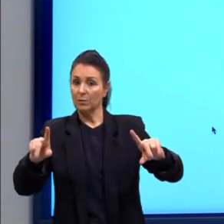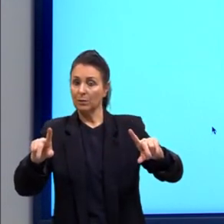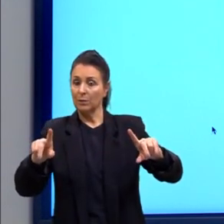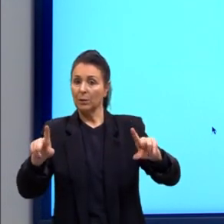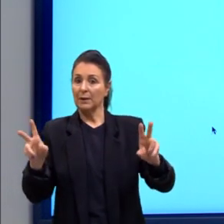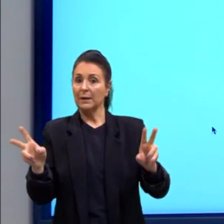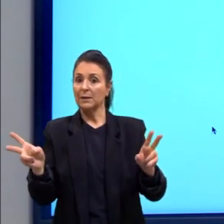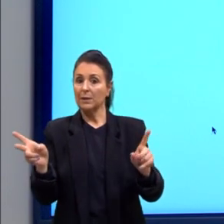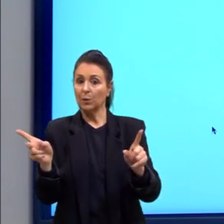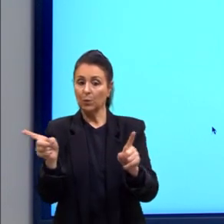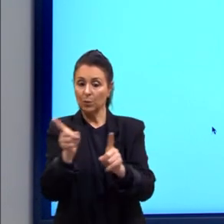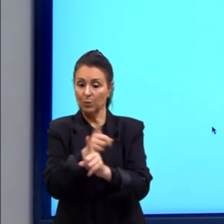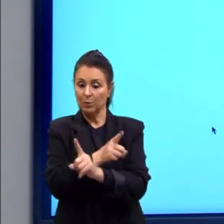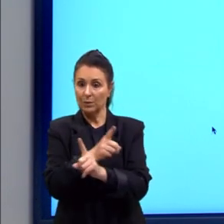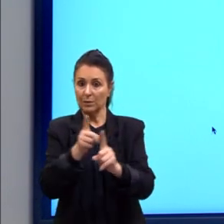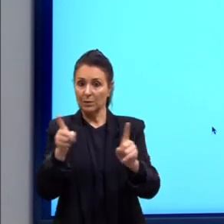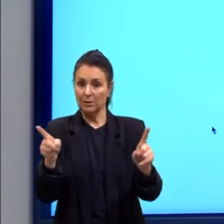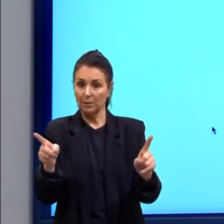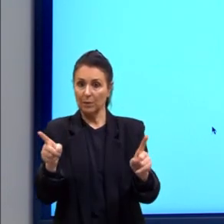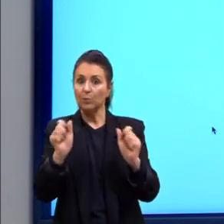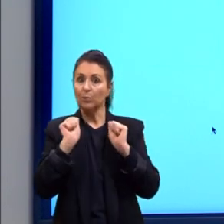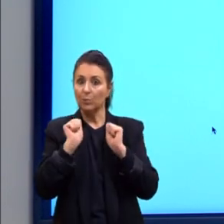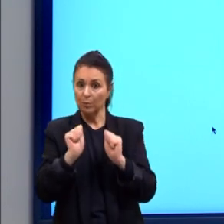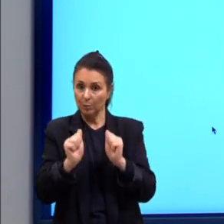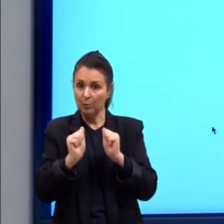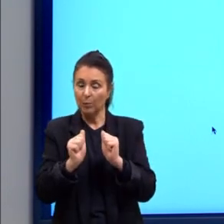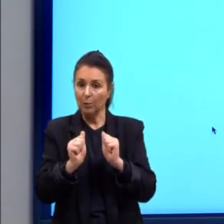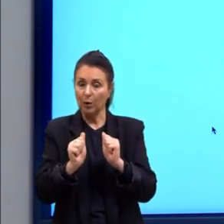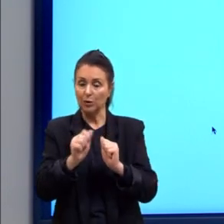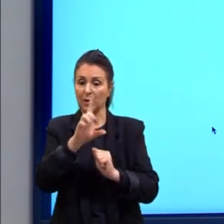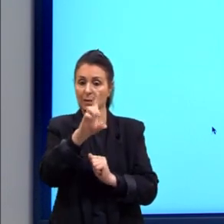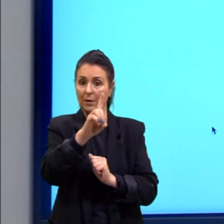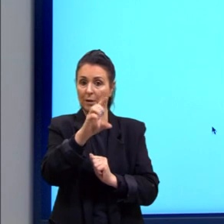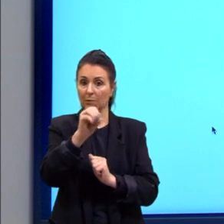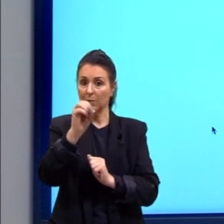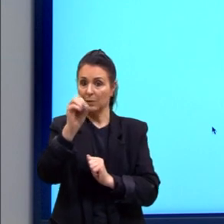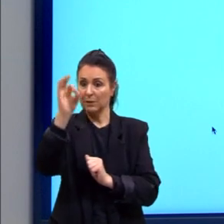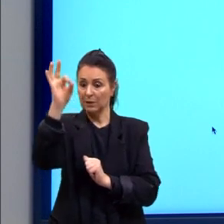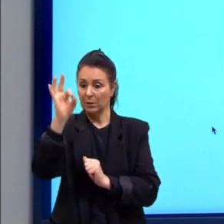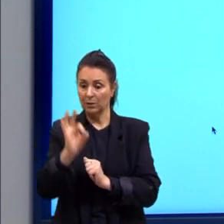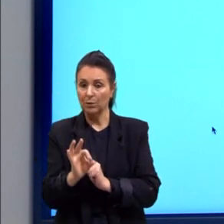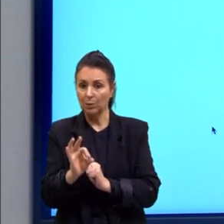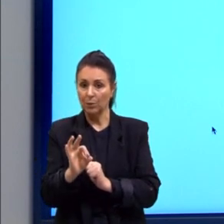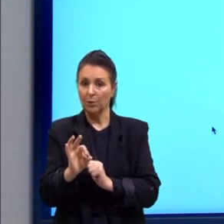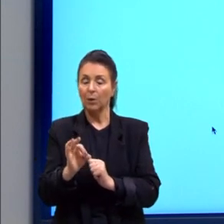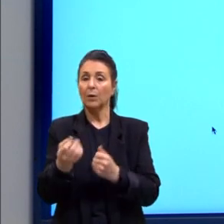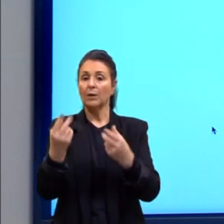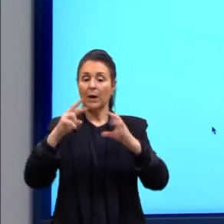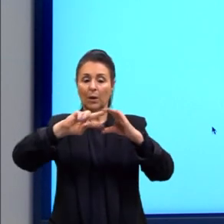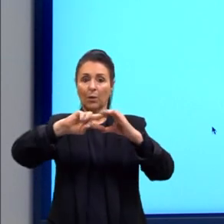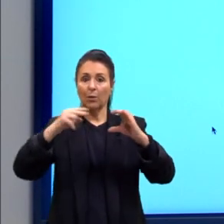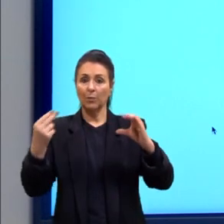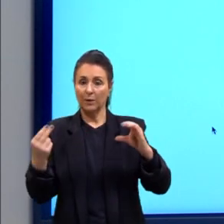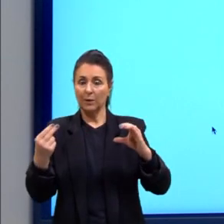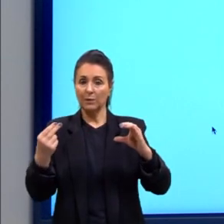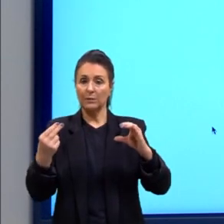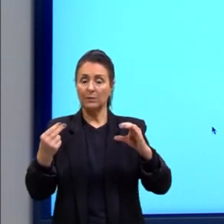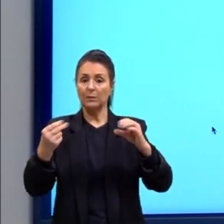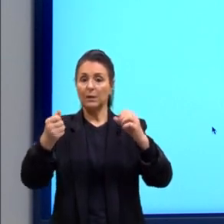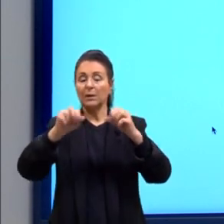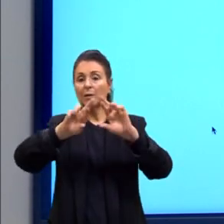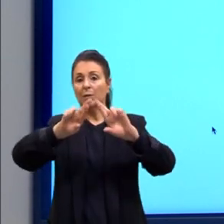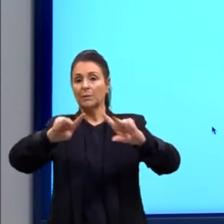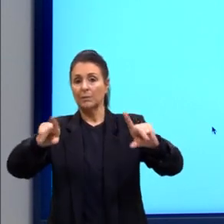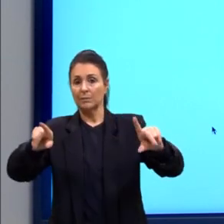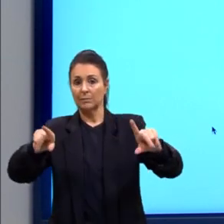cruzamento aqui, nós podemos perceber que 100% serão heterozigotos. Então, 100% da característica